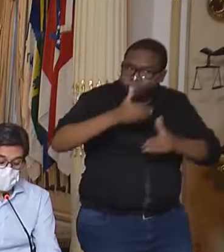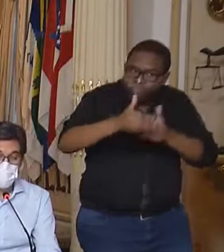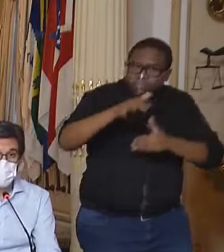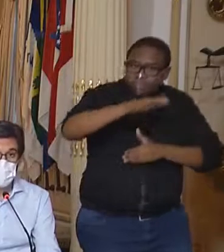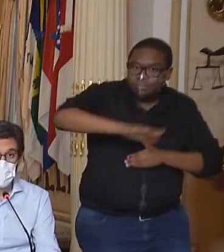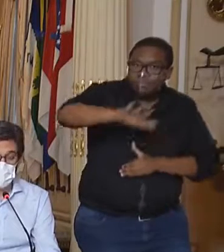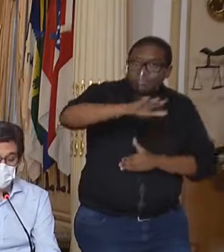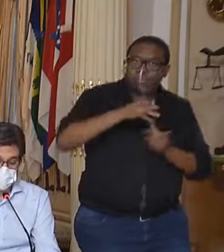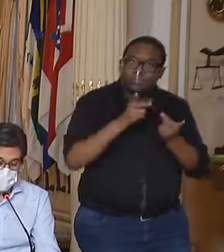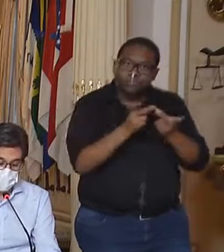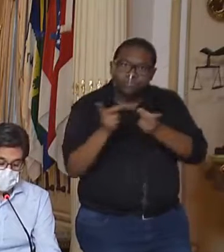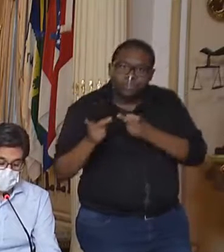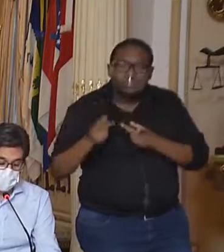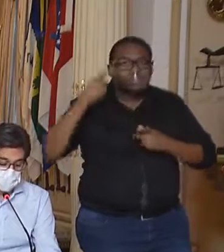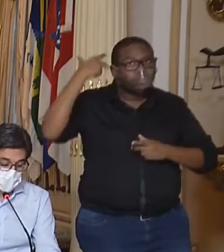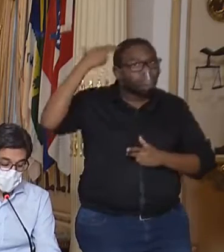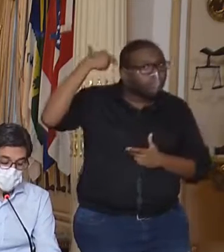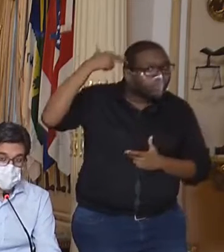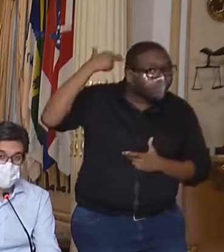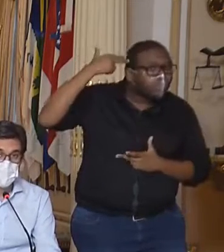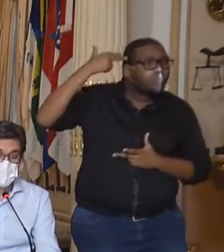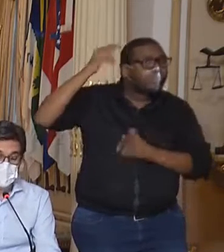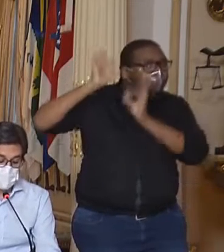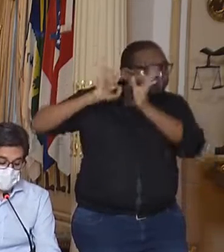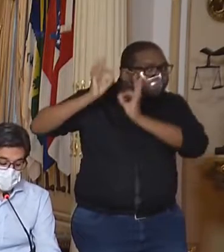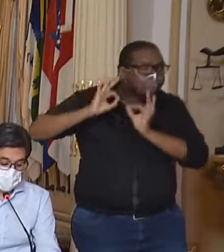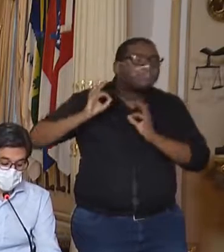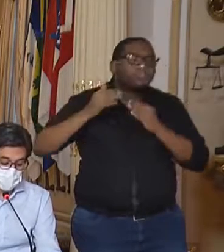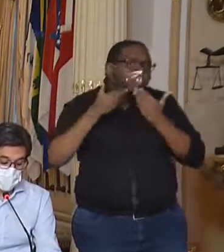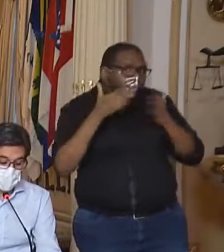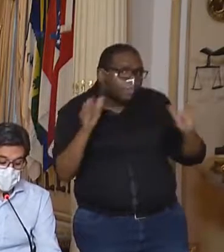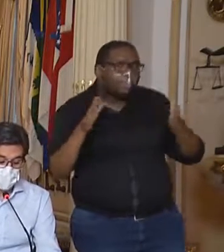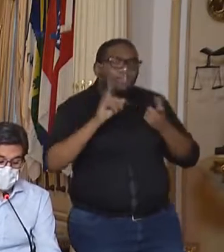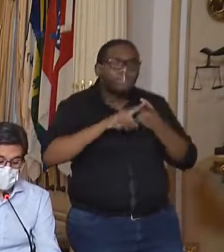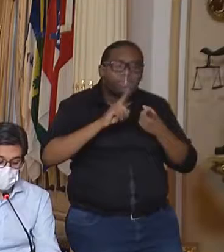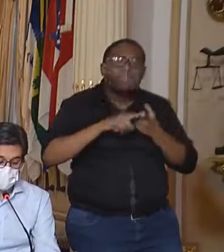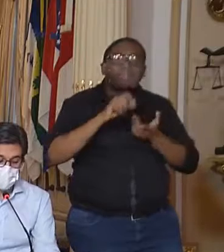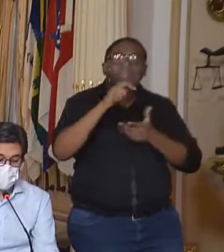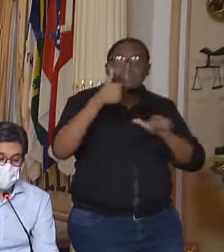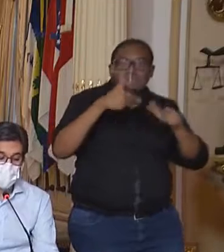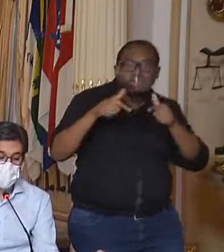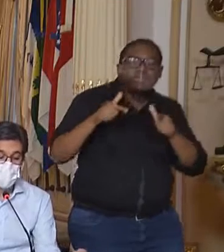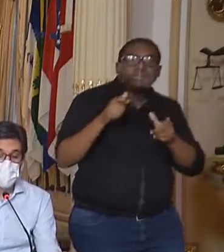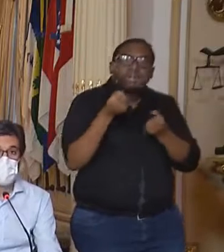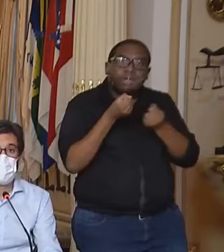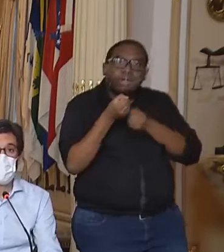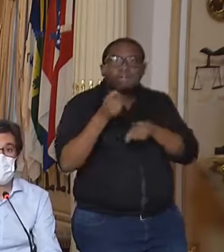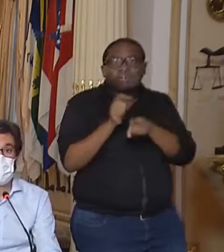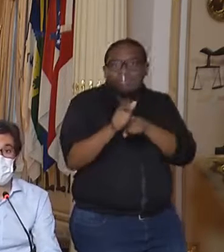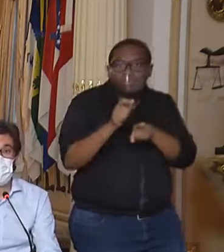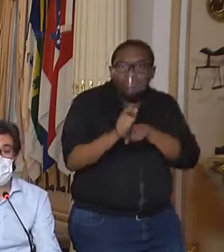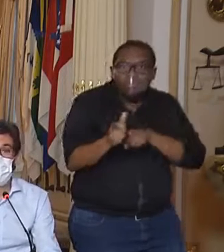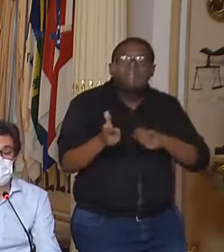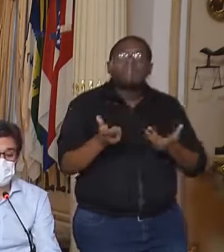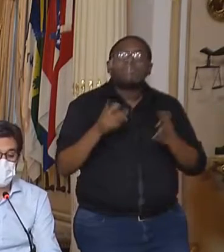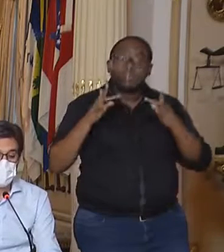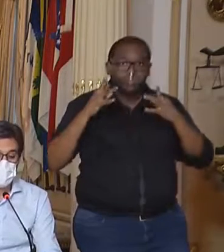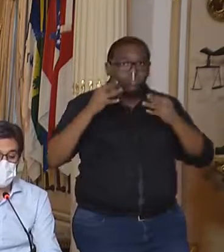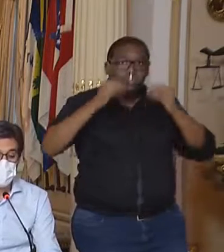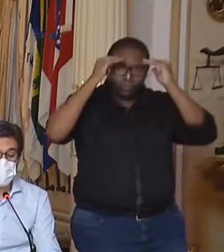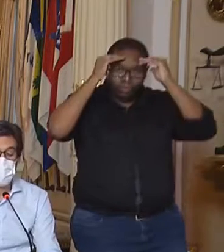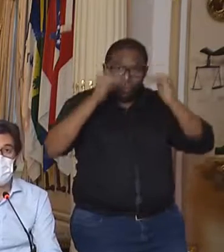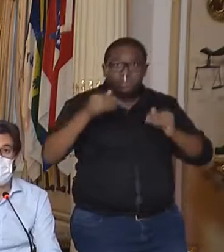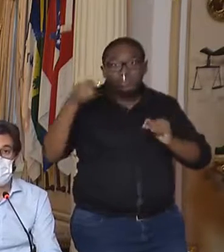do comércio, salões de beleza e estética, atividades de comércio e locação de veículos, todos obedecendo os novos